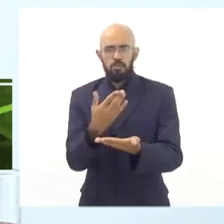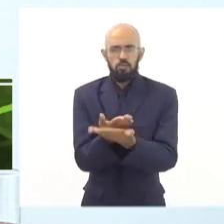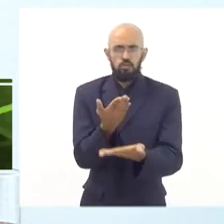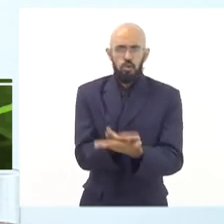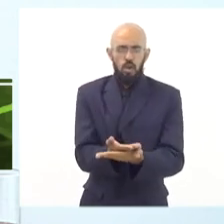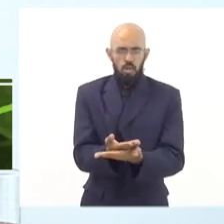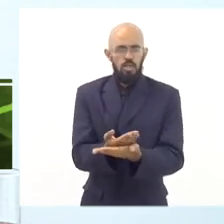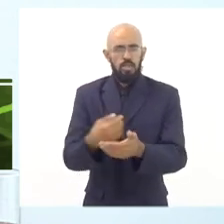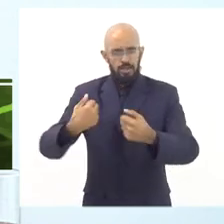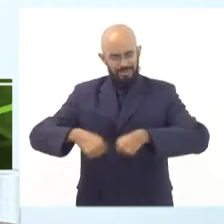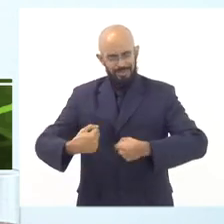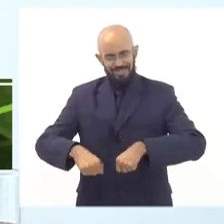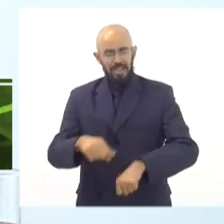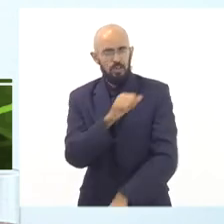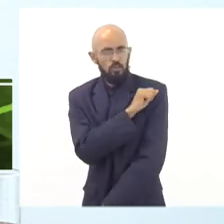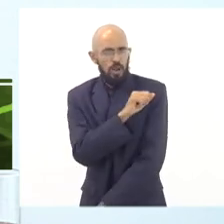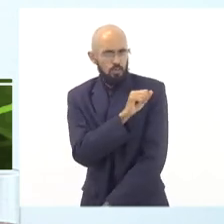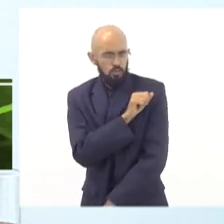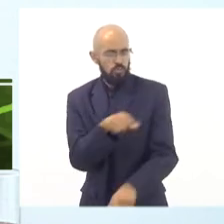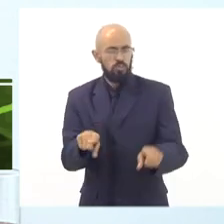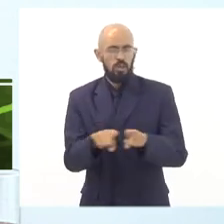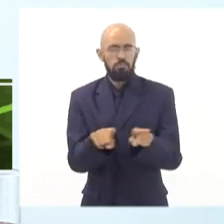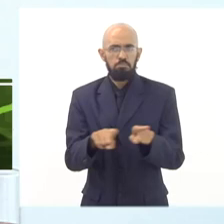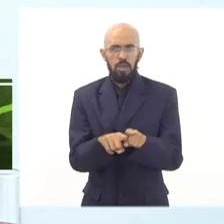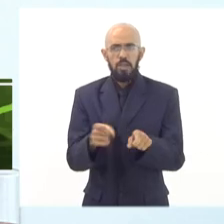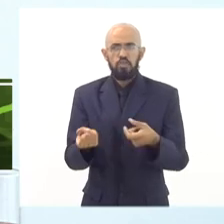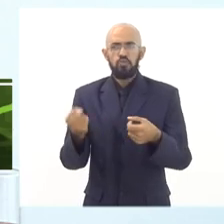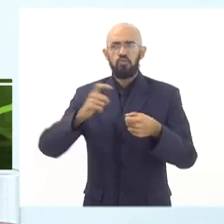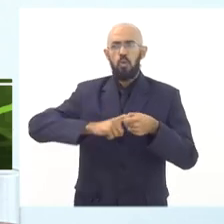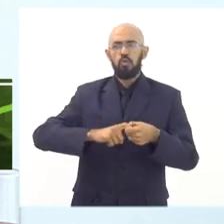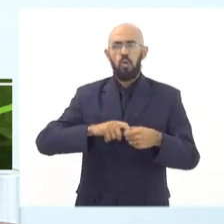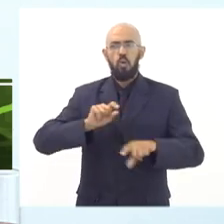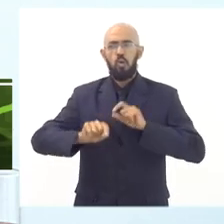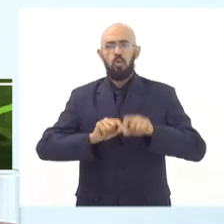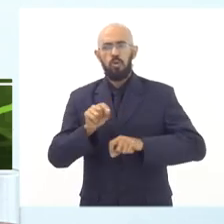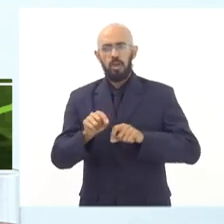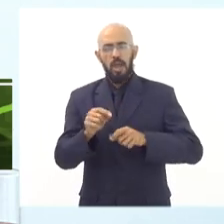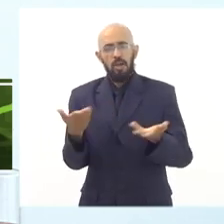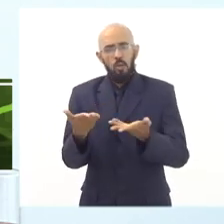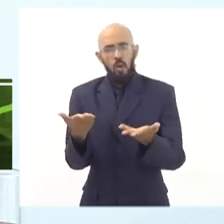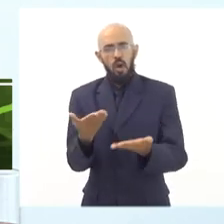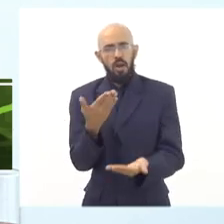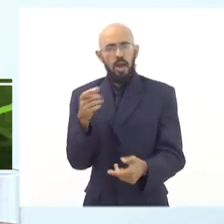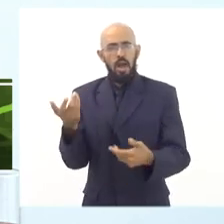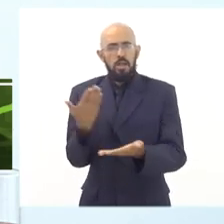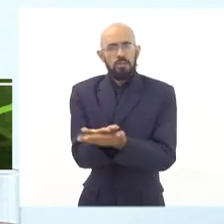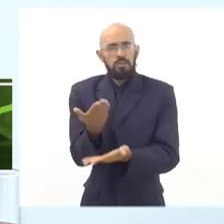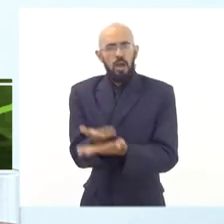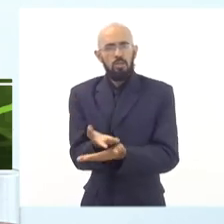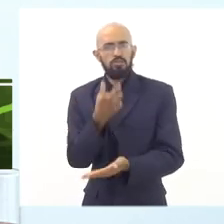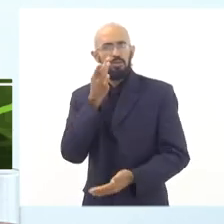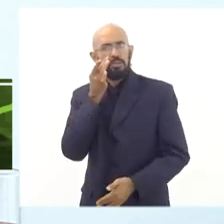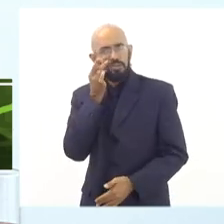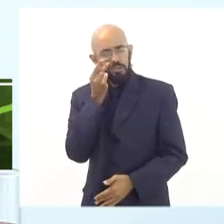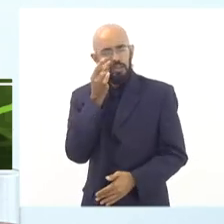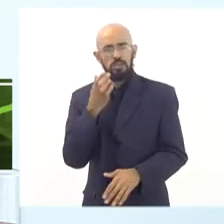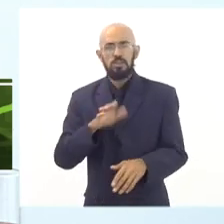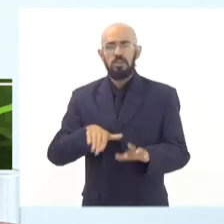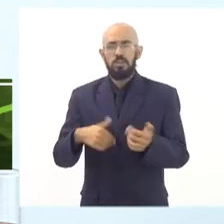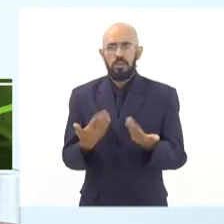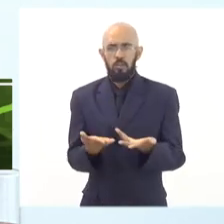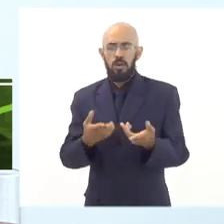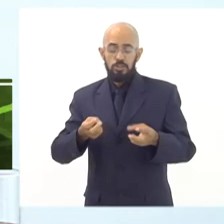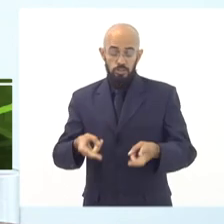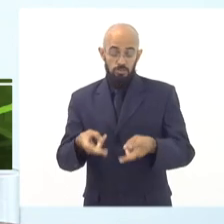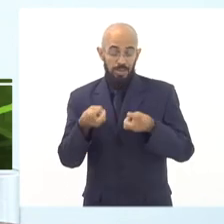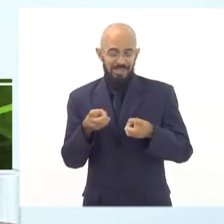alunos que solicitavam essa alimentação, a gente voltou às aulas presenciais. E com a volta às aulas presenciais, a gente se